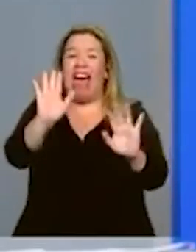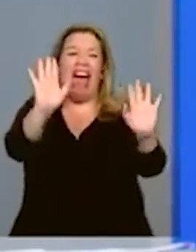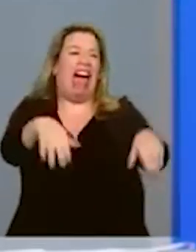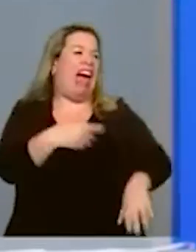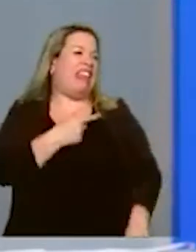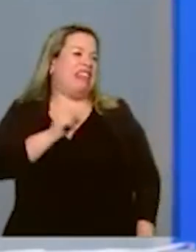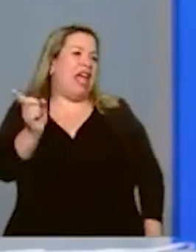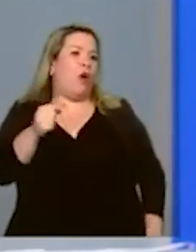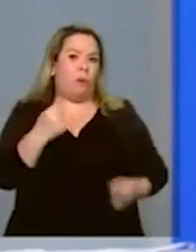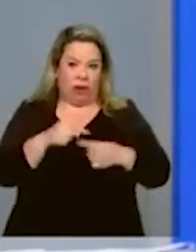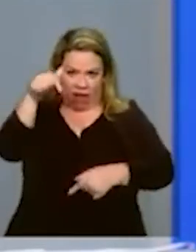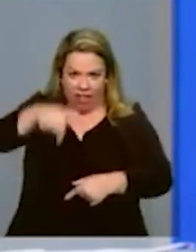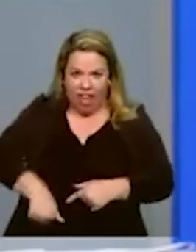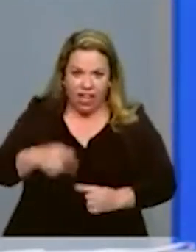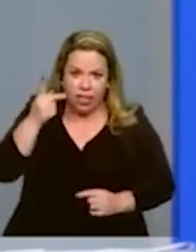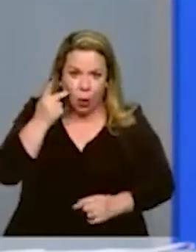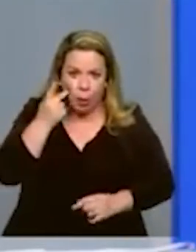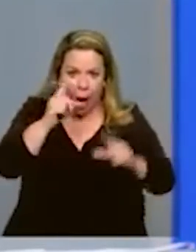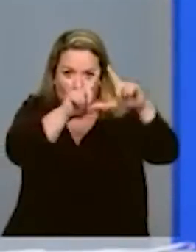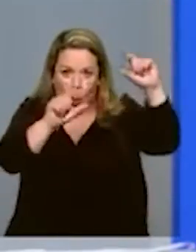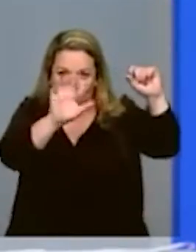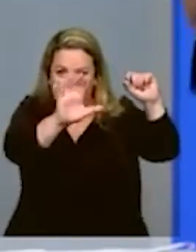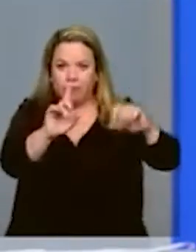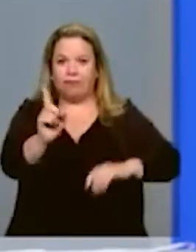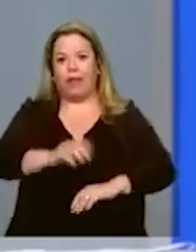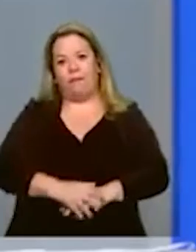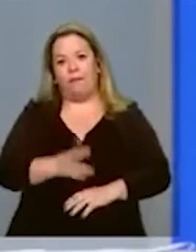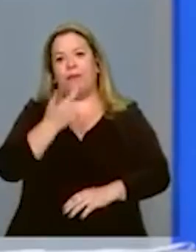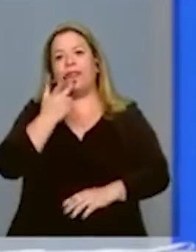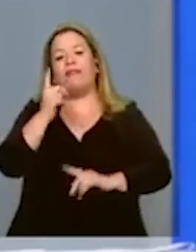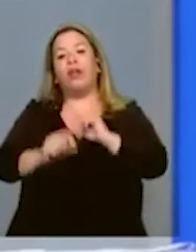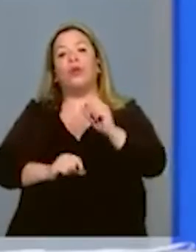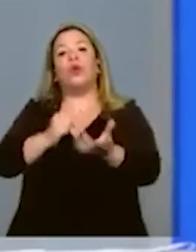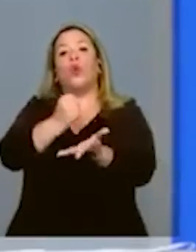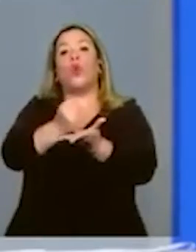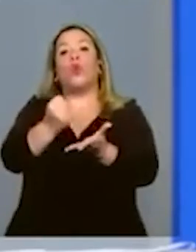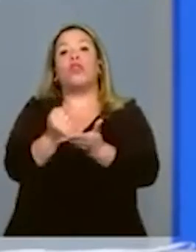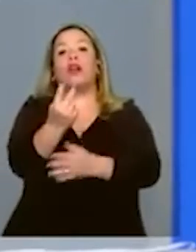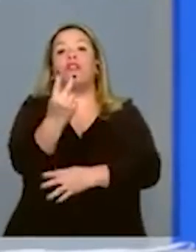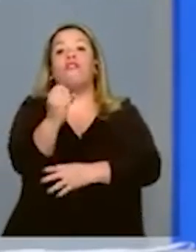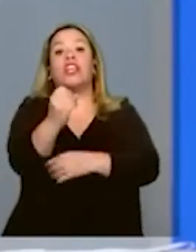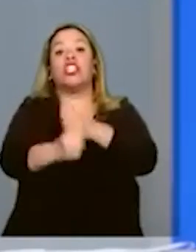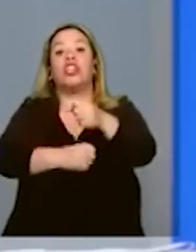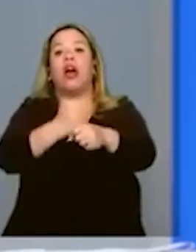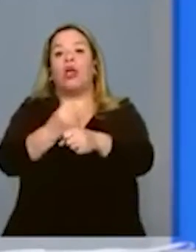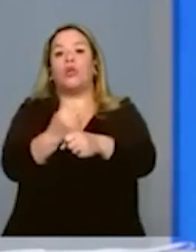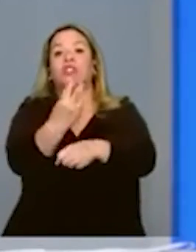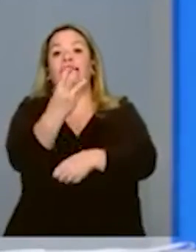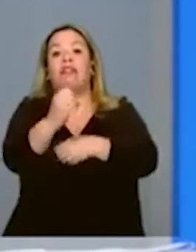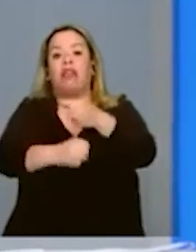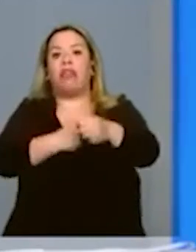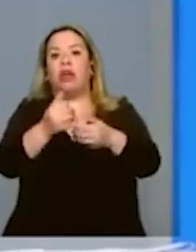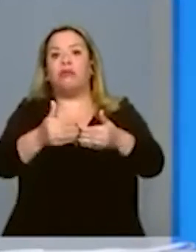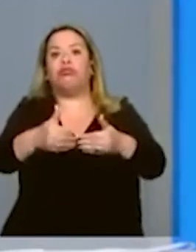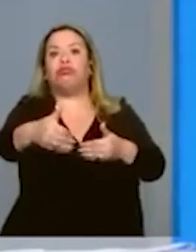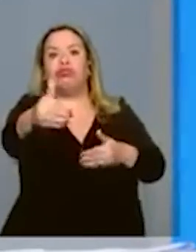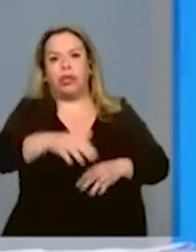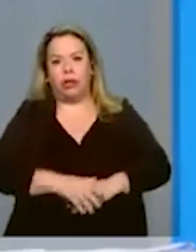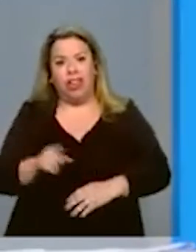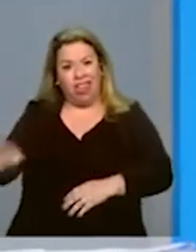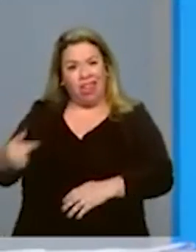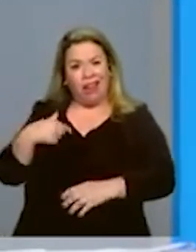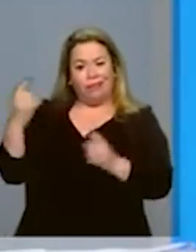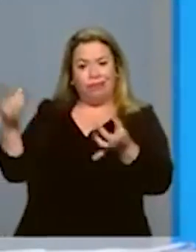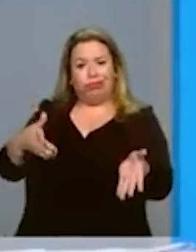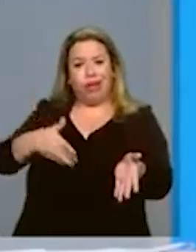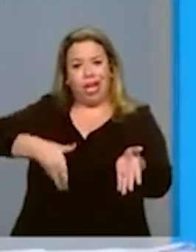nem aqui para responder. Está falando de um contrato de 20, 30 anos. A tarifa vai subir porque o empresário